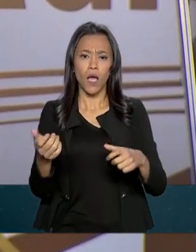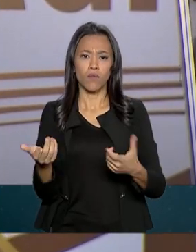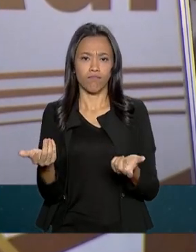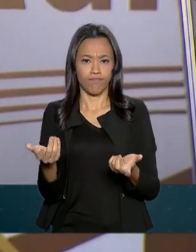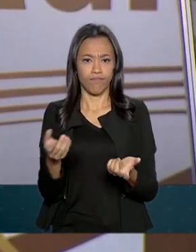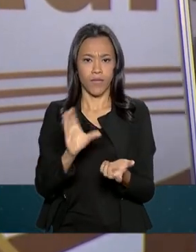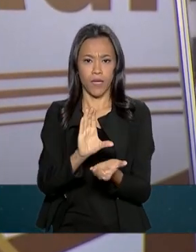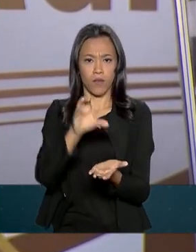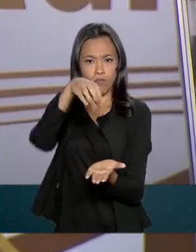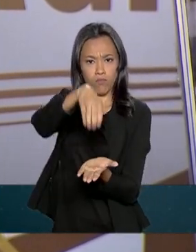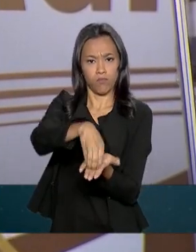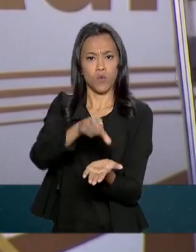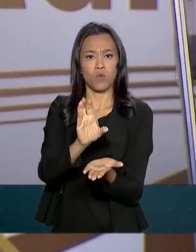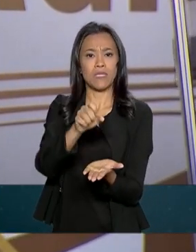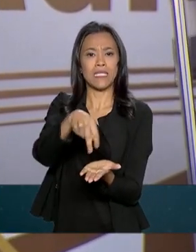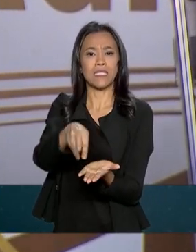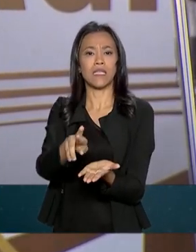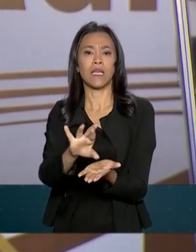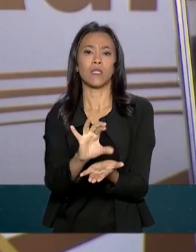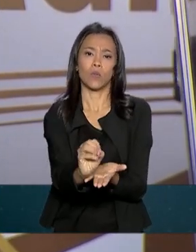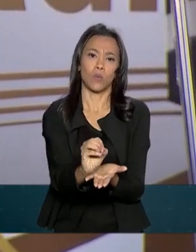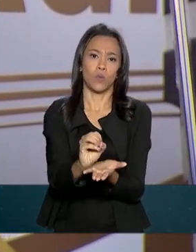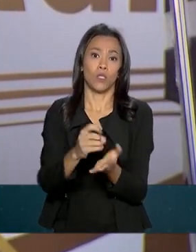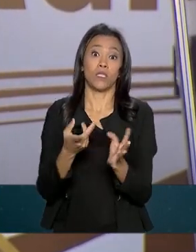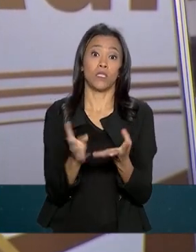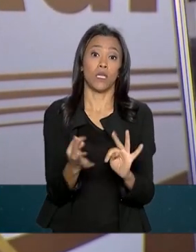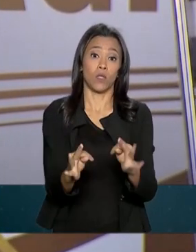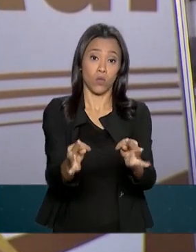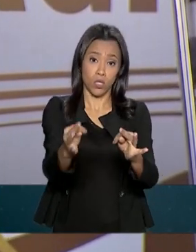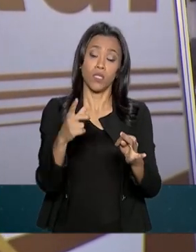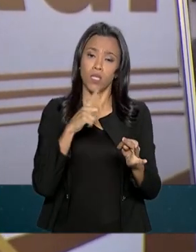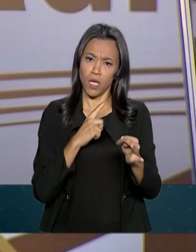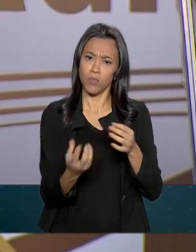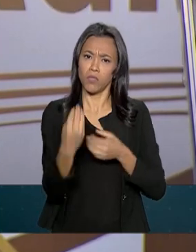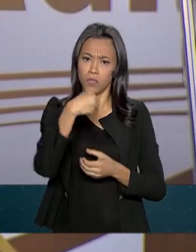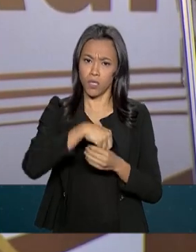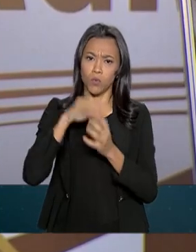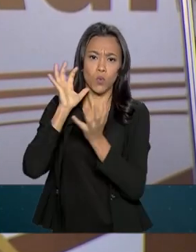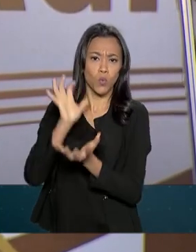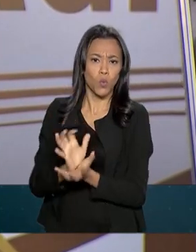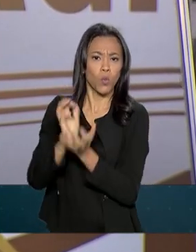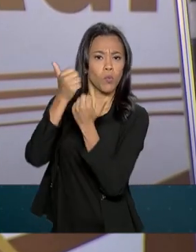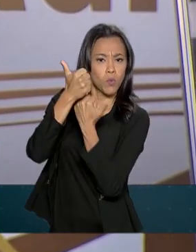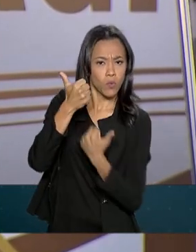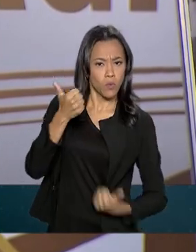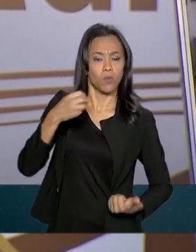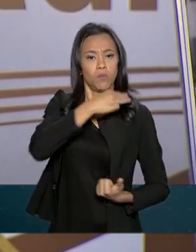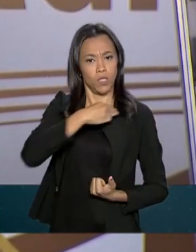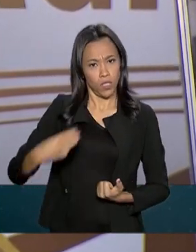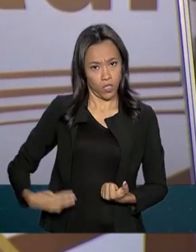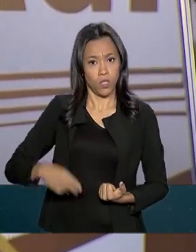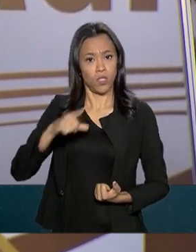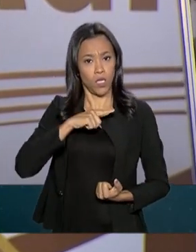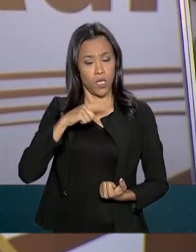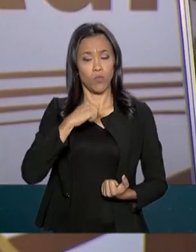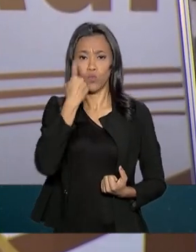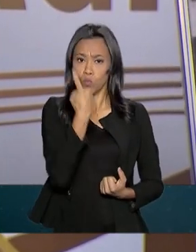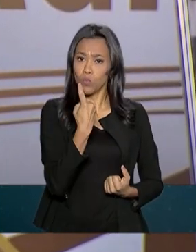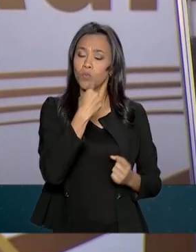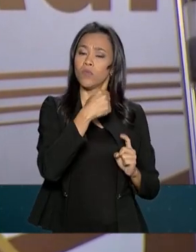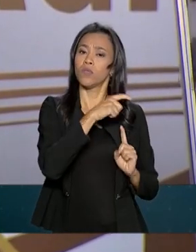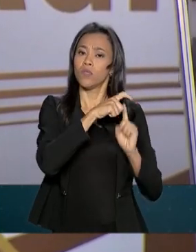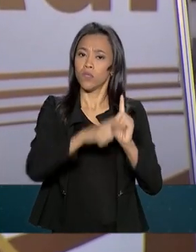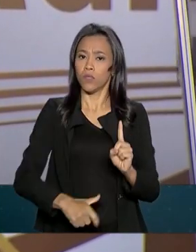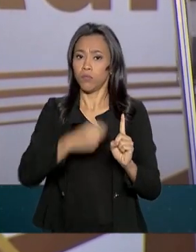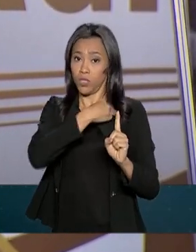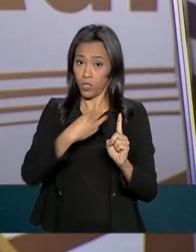sim isso daí. Temos em nosso meio, nosso quadro ministro, por coincidência, um paulista de Bauru, o nosso ministro, o astronauta